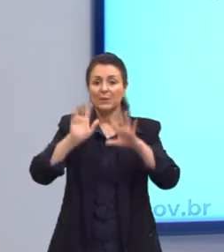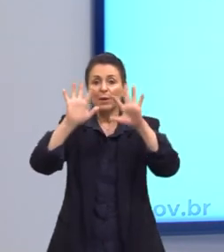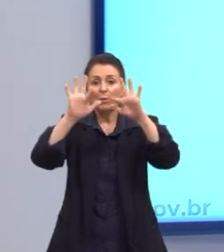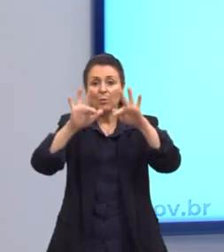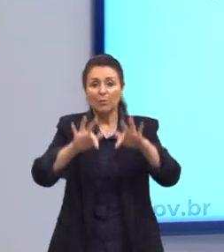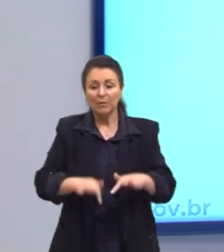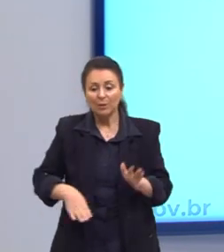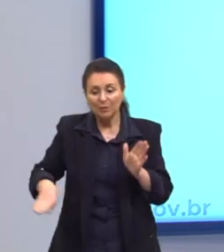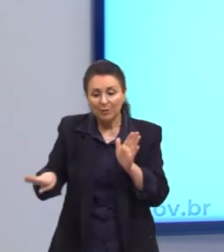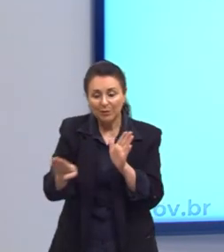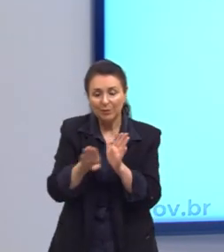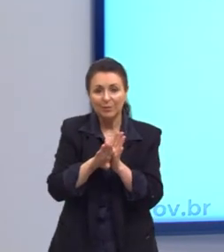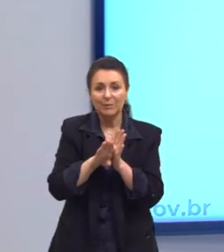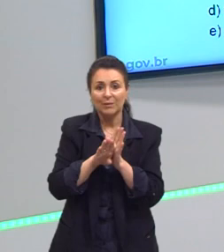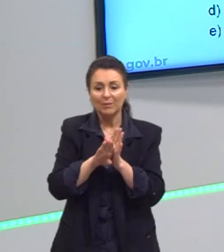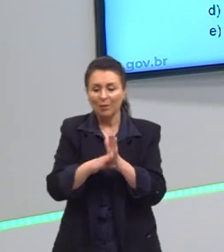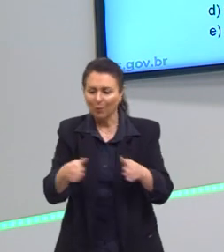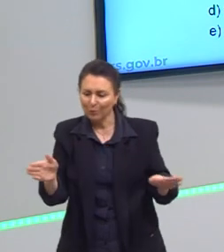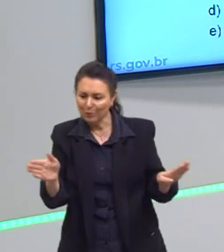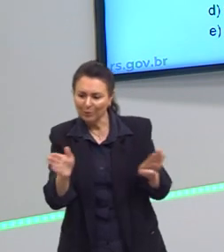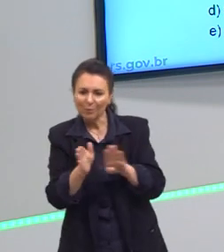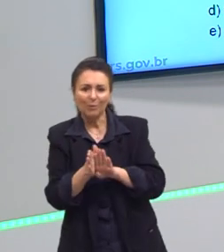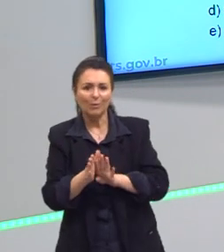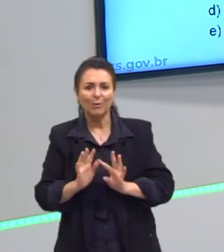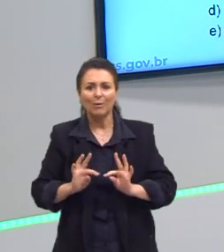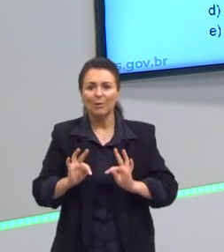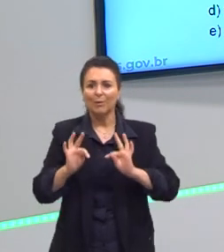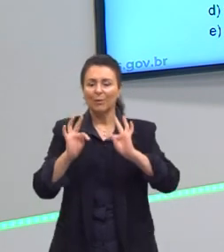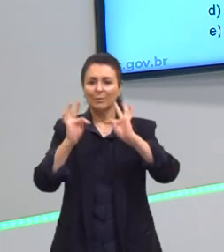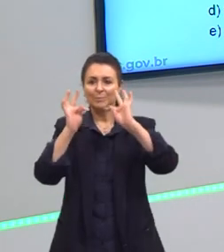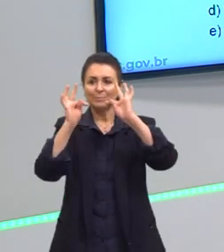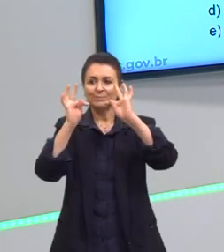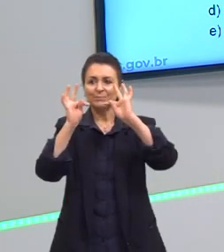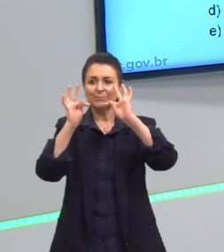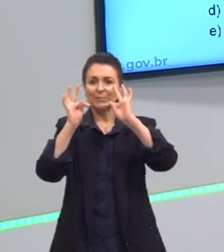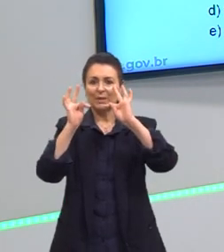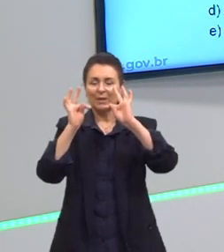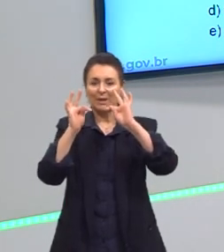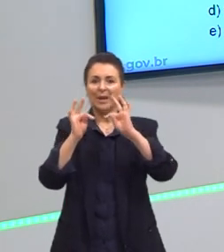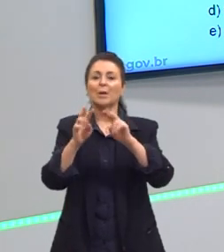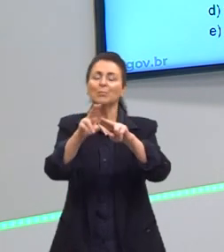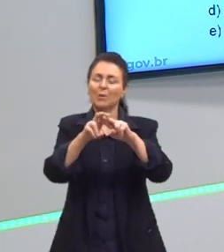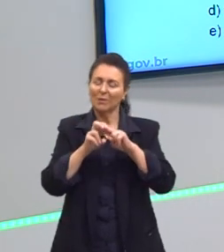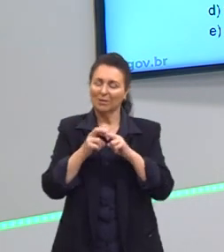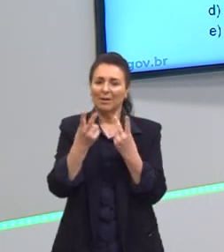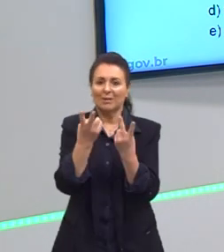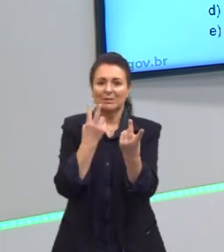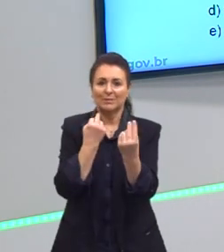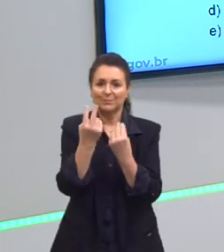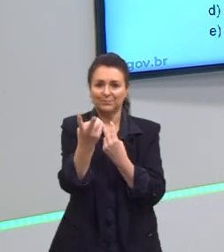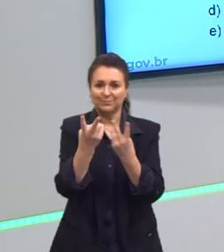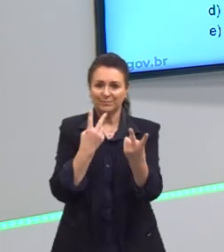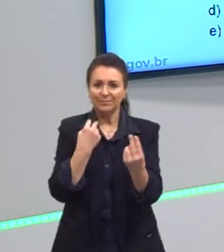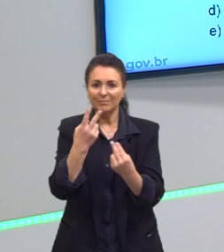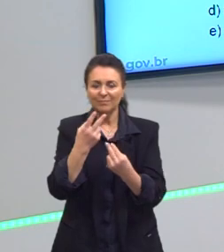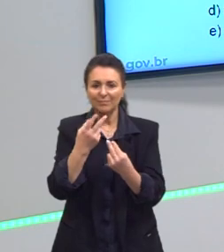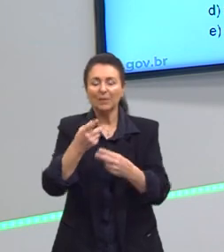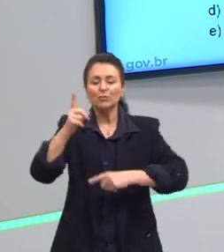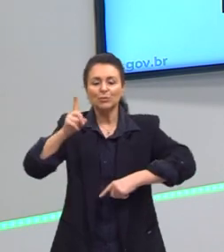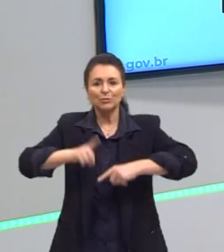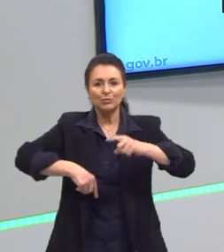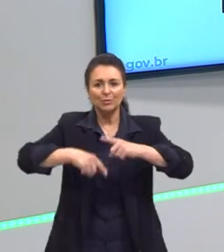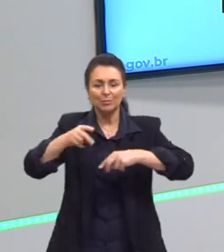de obstáculos técnicos, e aí entra a questão do transporte de mercadorias